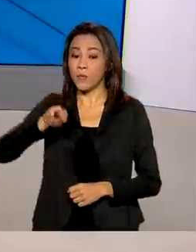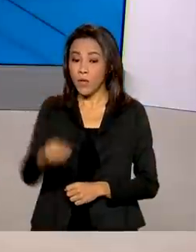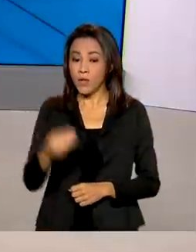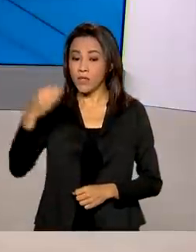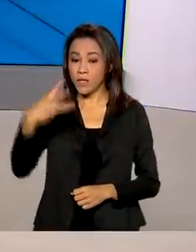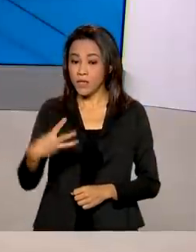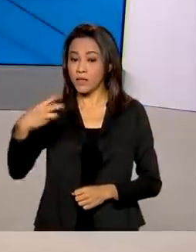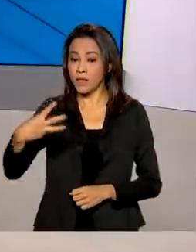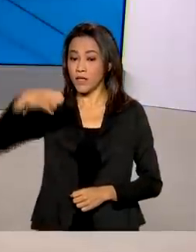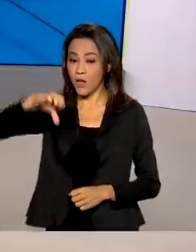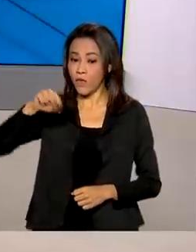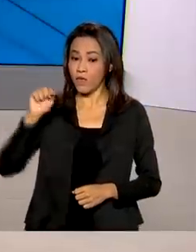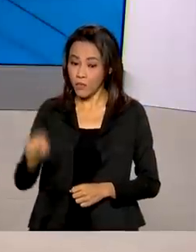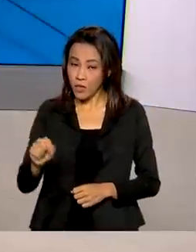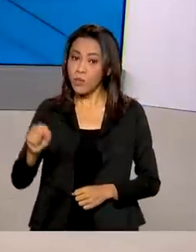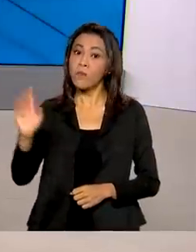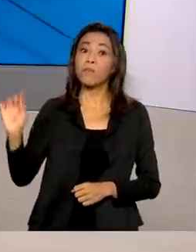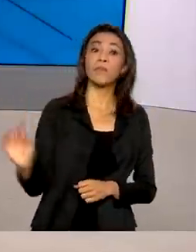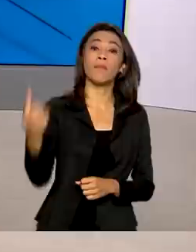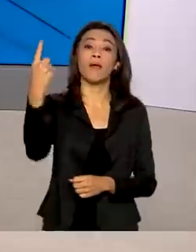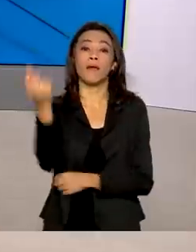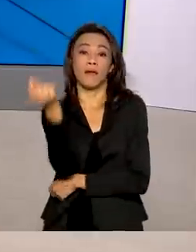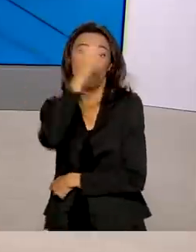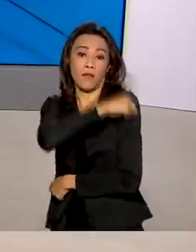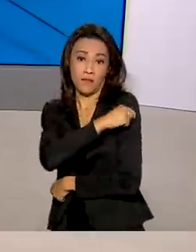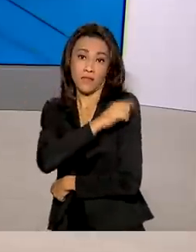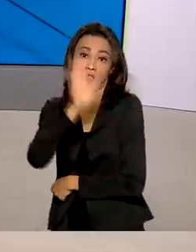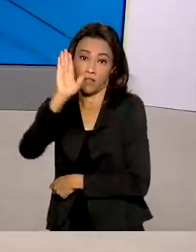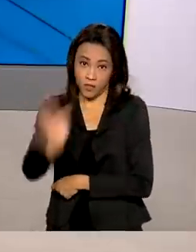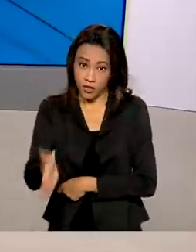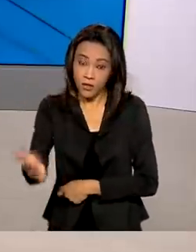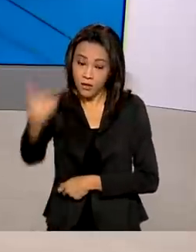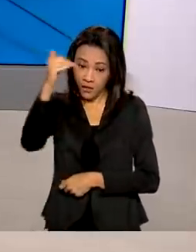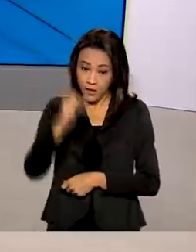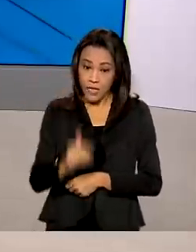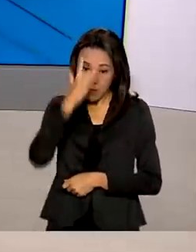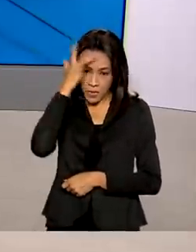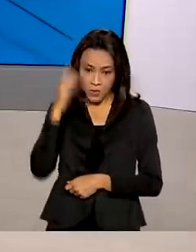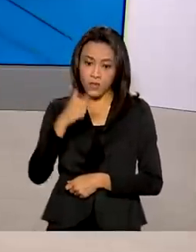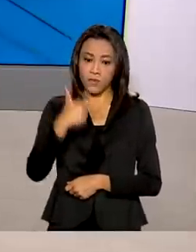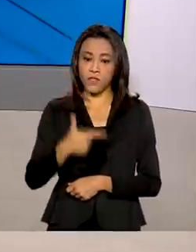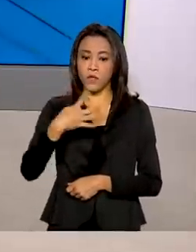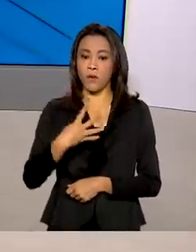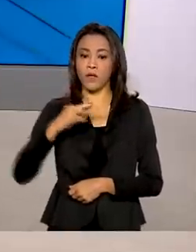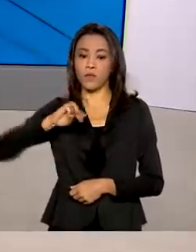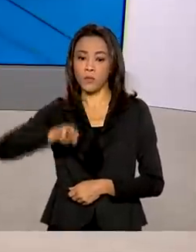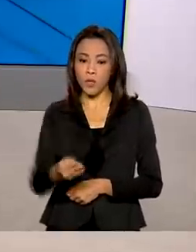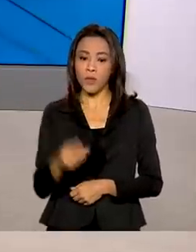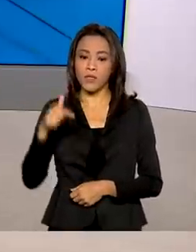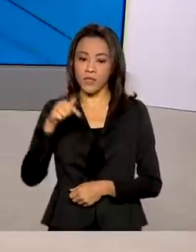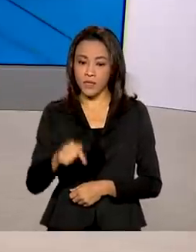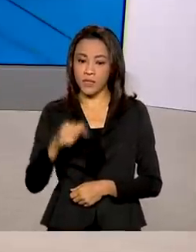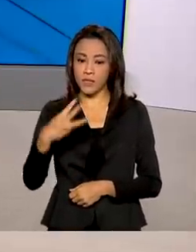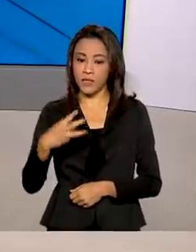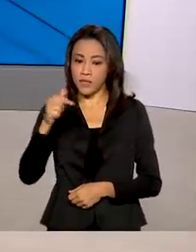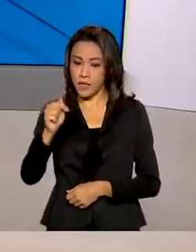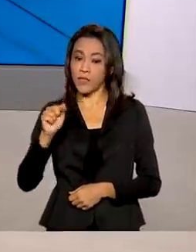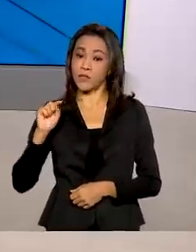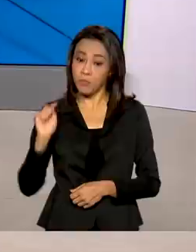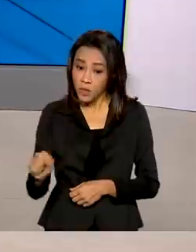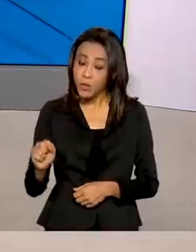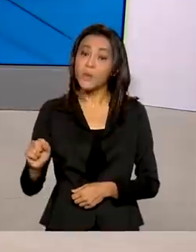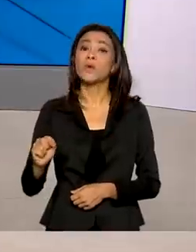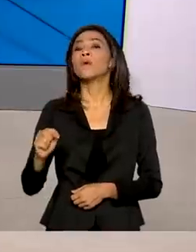mil pessoas tomaram a primeira dose da vacina e 24 milhões 737 mil pessoas